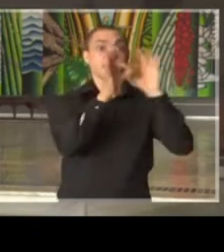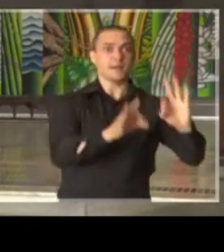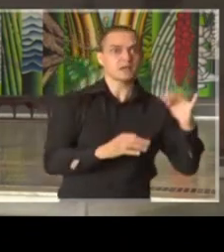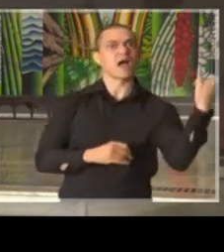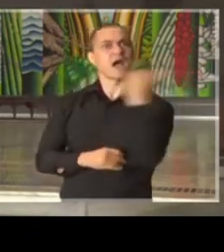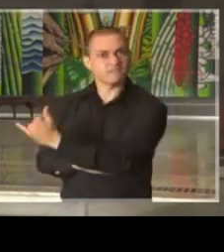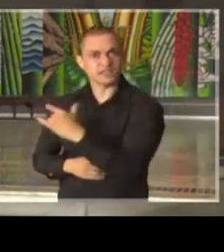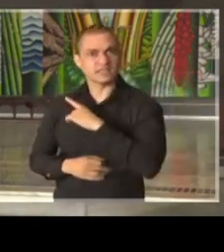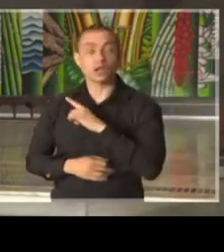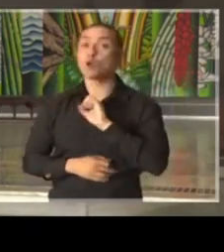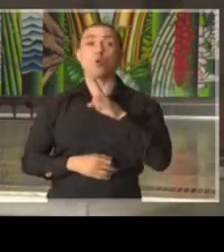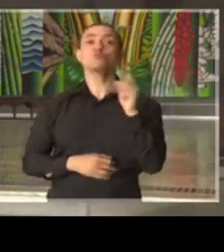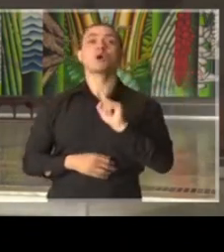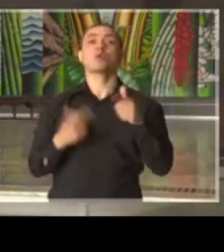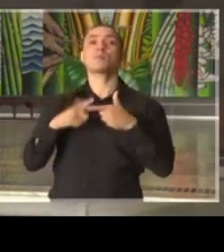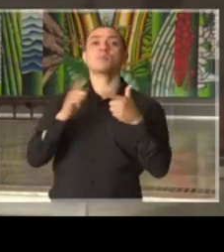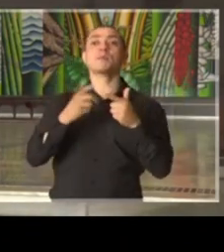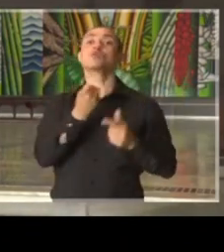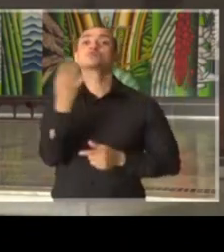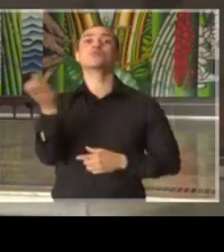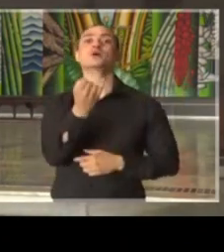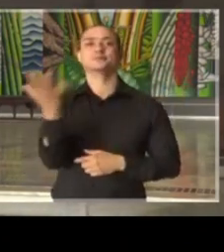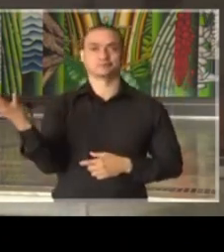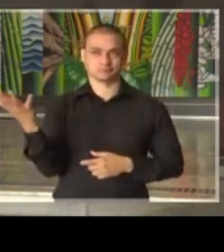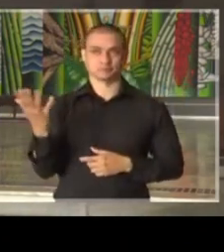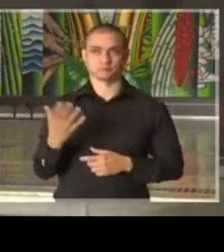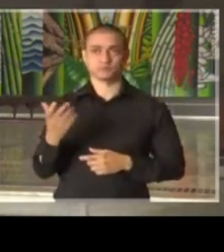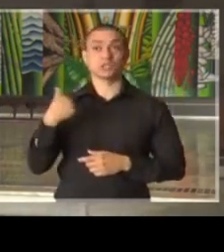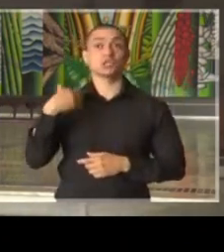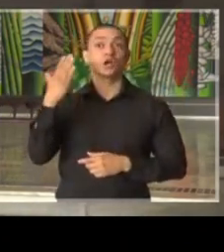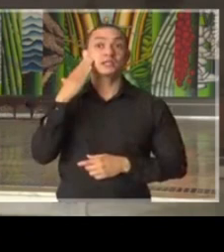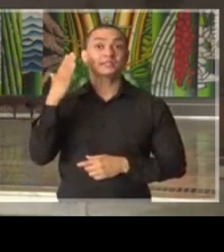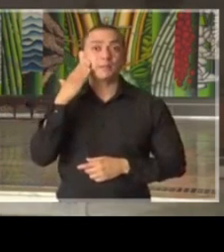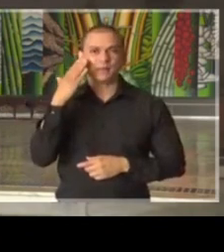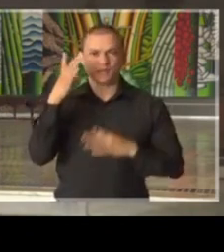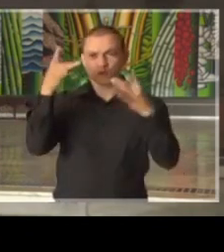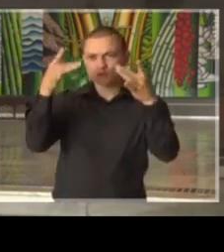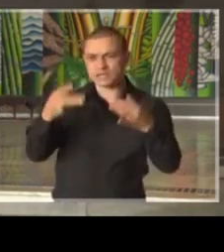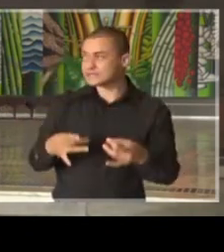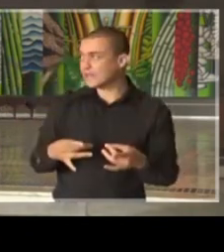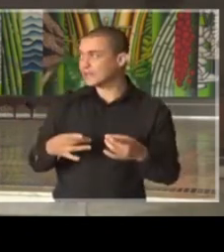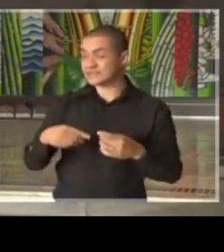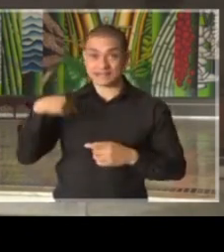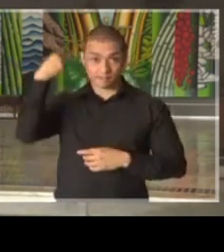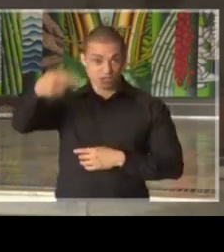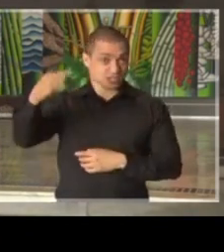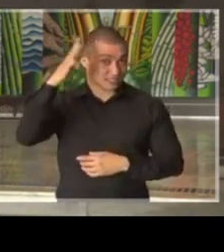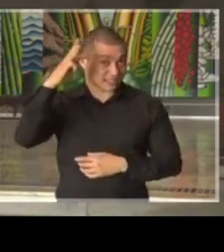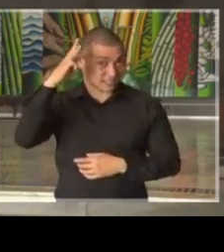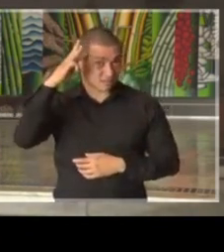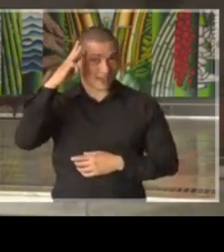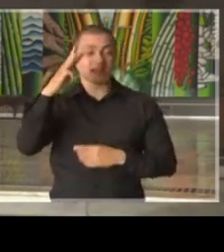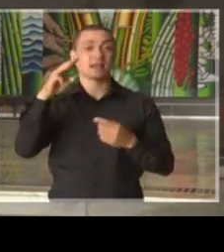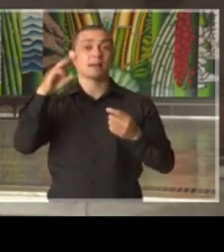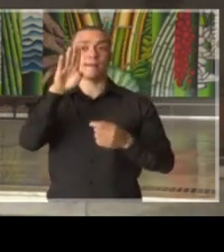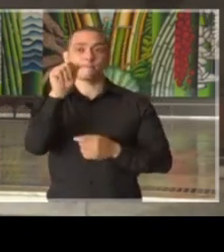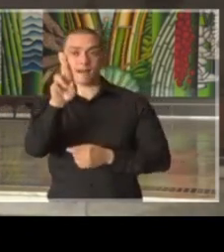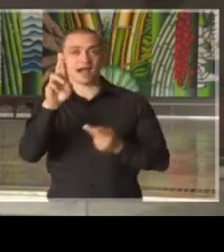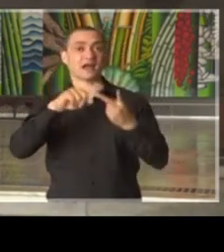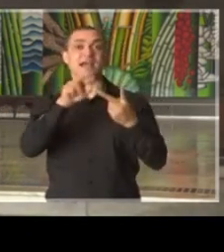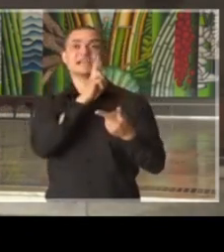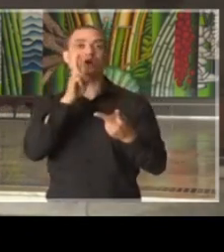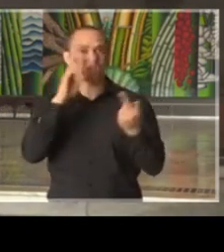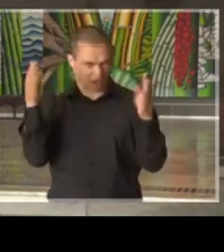um problema em relação a isso. Queria só tentar detalhar, partir de terça-feira, então, bares e restaurantes vão ter que fechar.